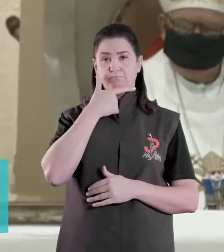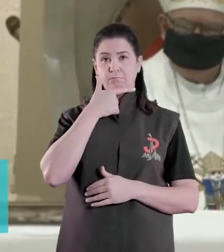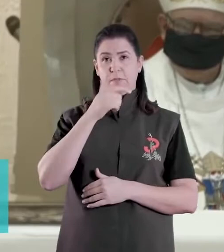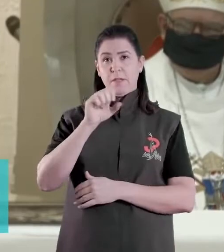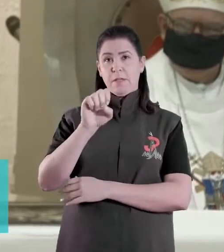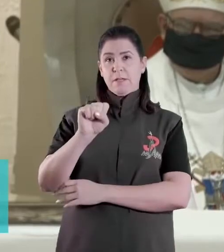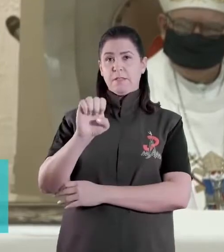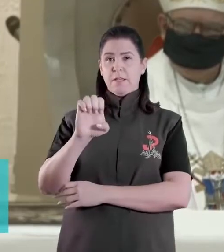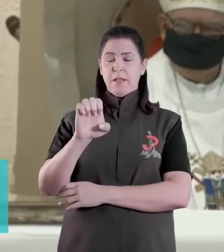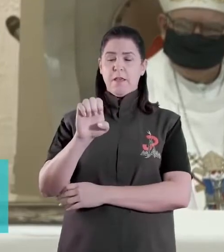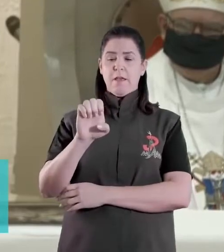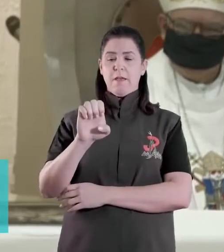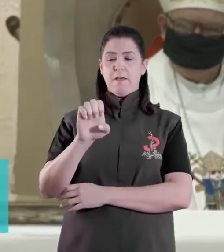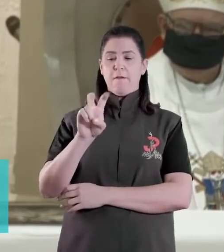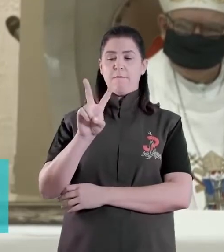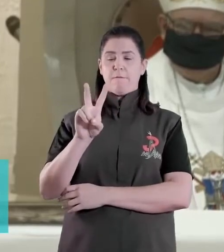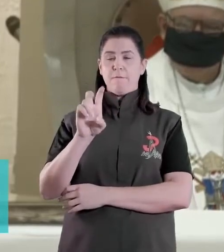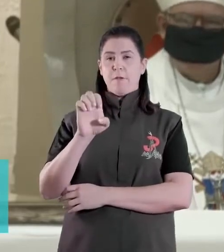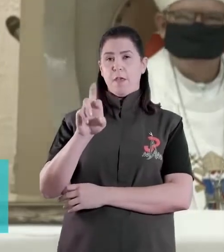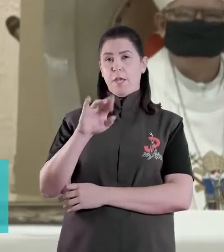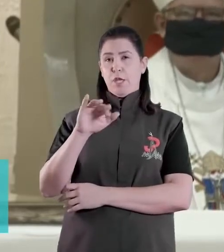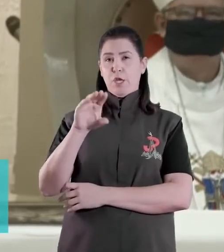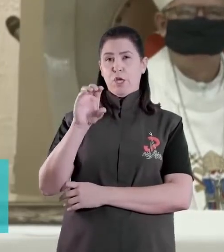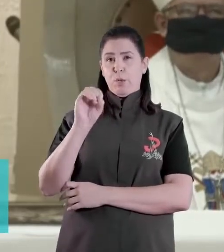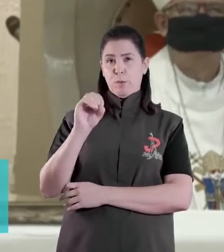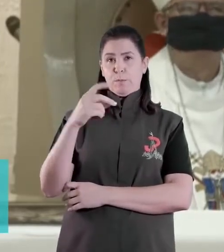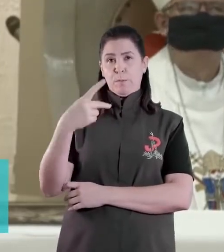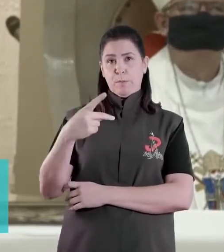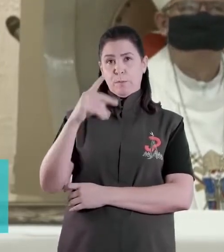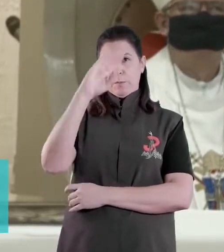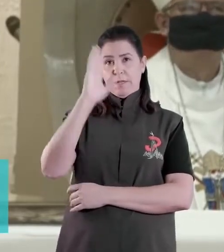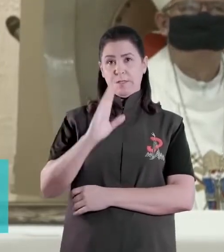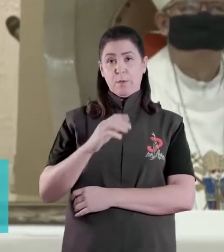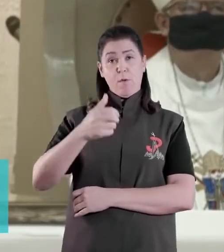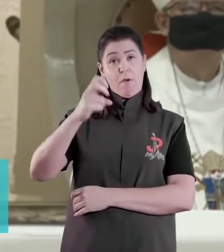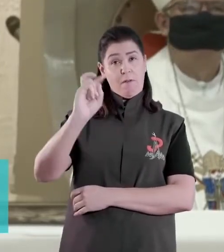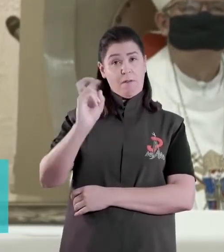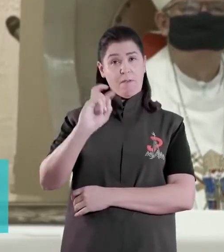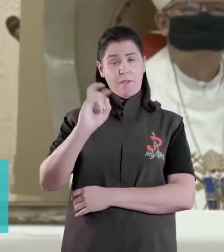Clasem, 5º Arcebispo Metropolitano de Maringá.